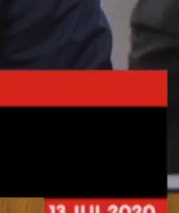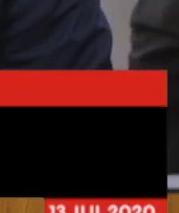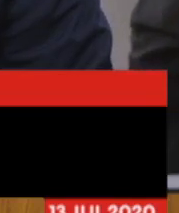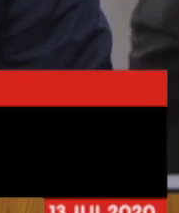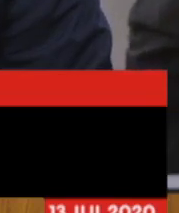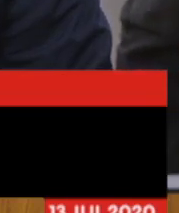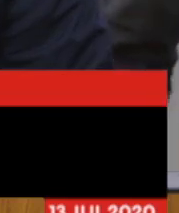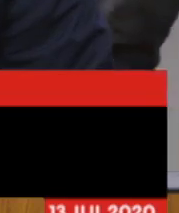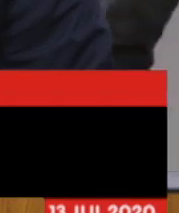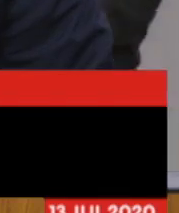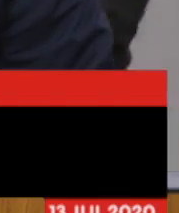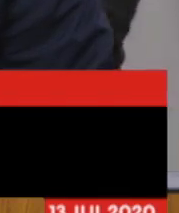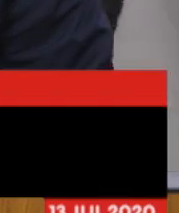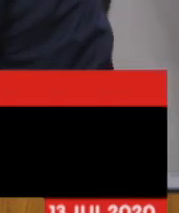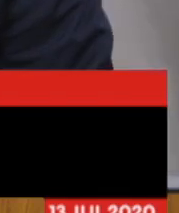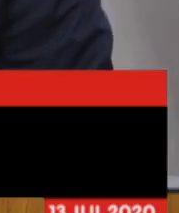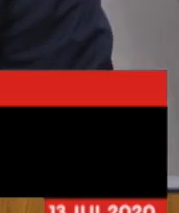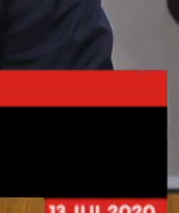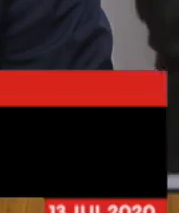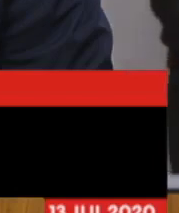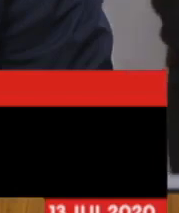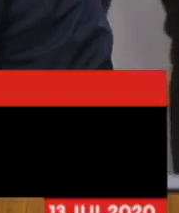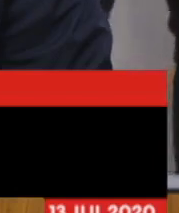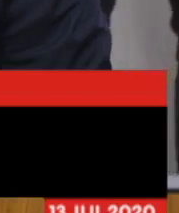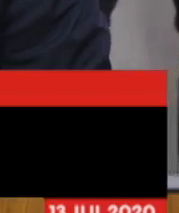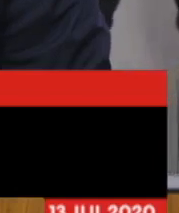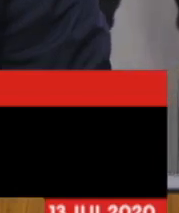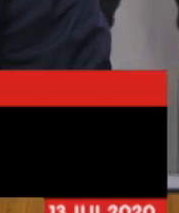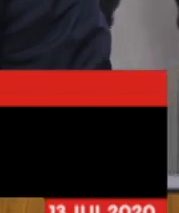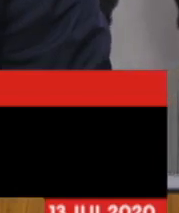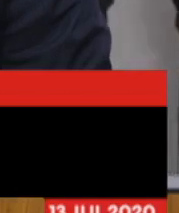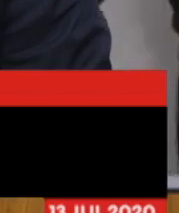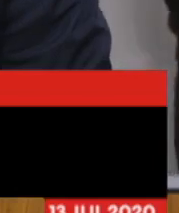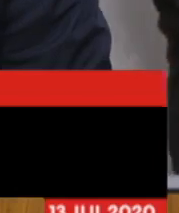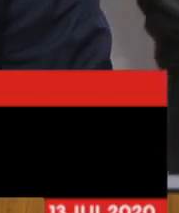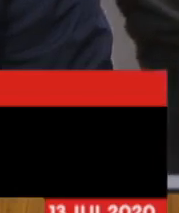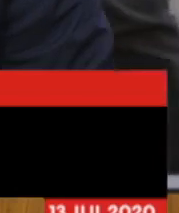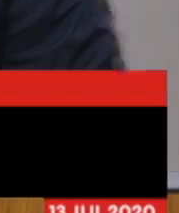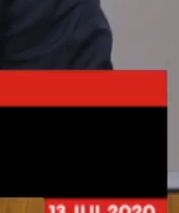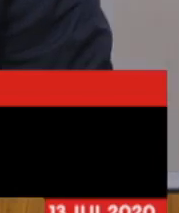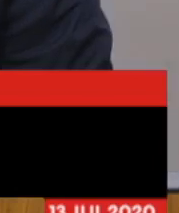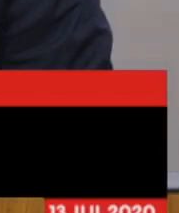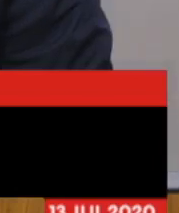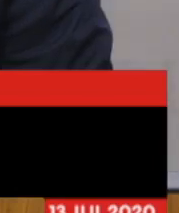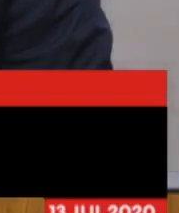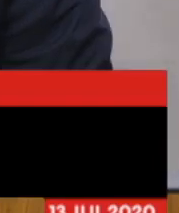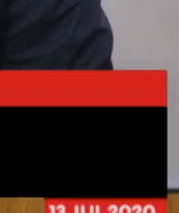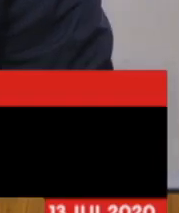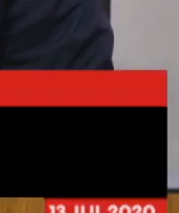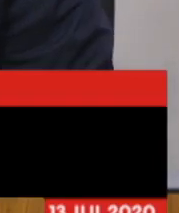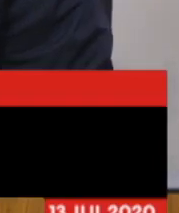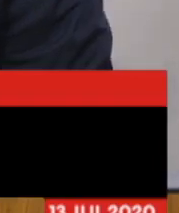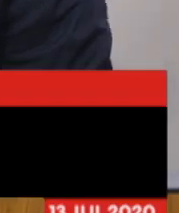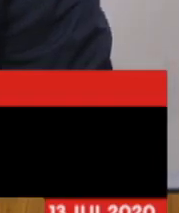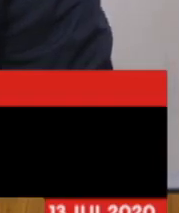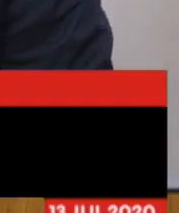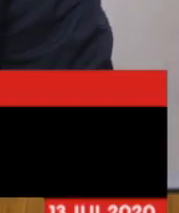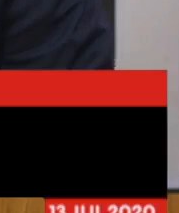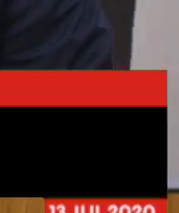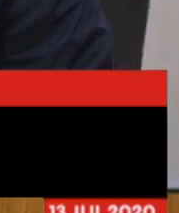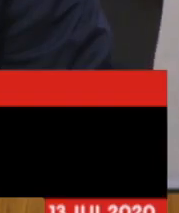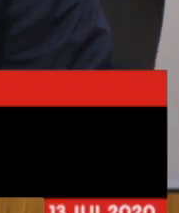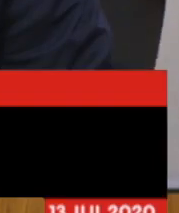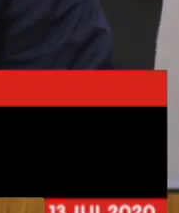previdenciárias. As matérias administrativas contidas nas proposições encaminhadas pelo governo, como a